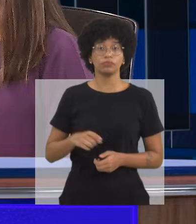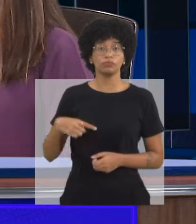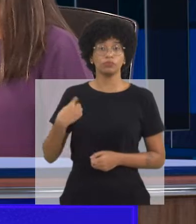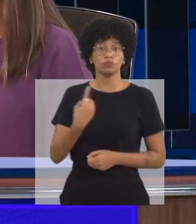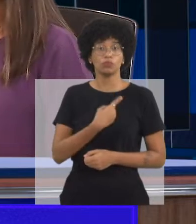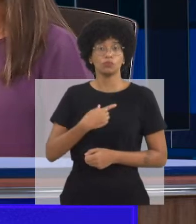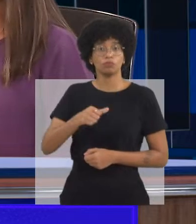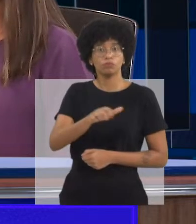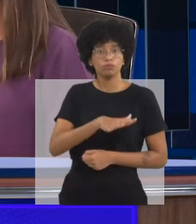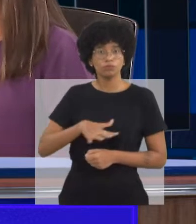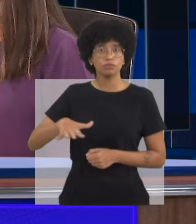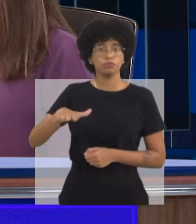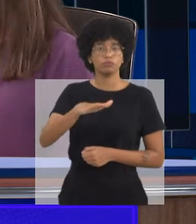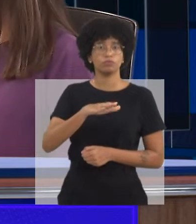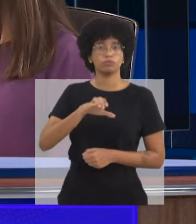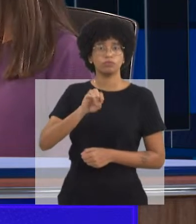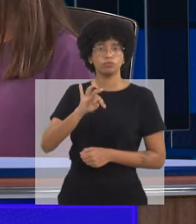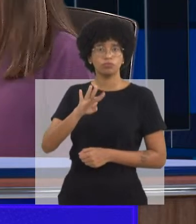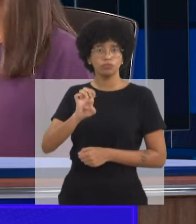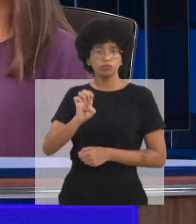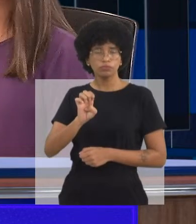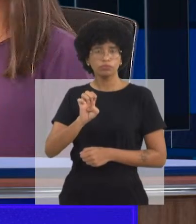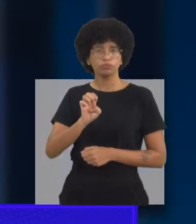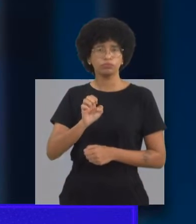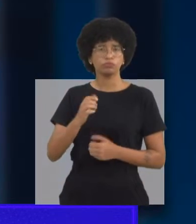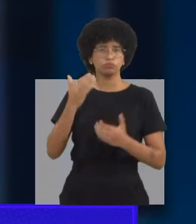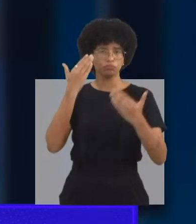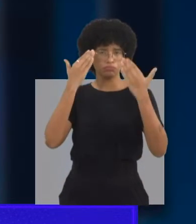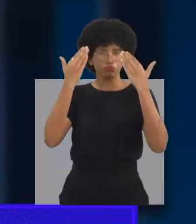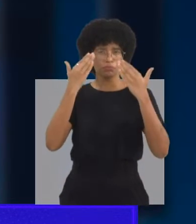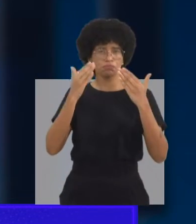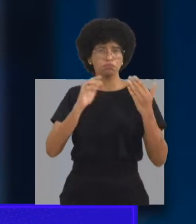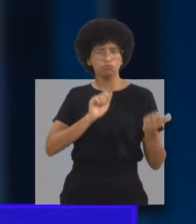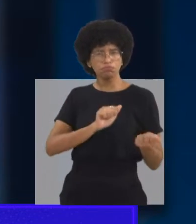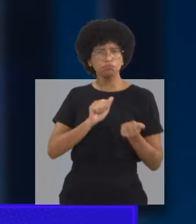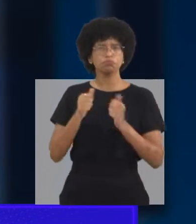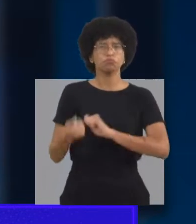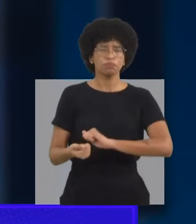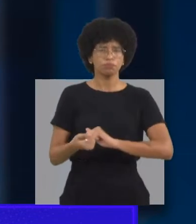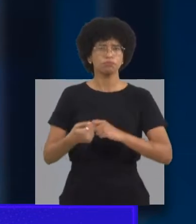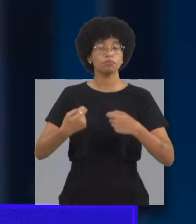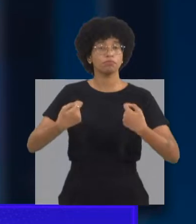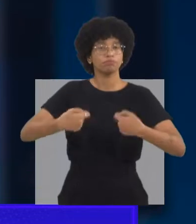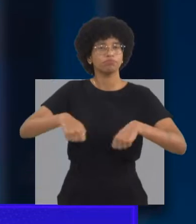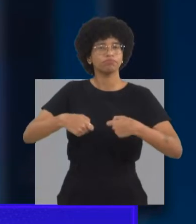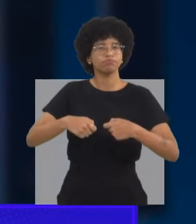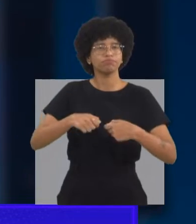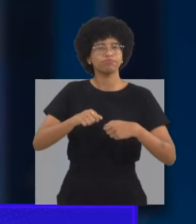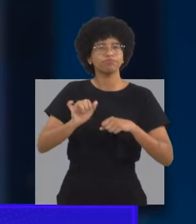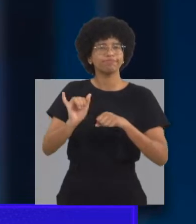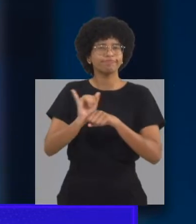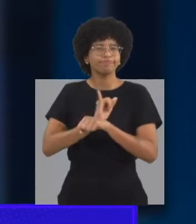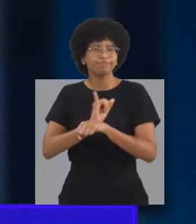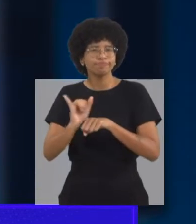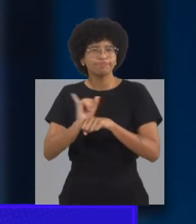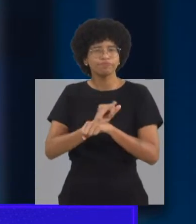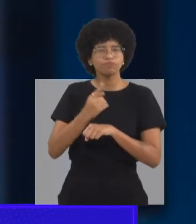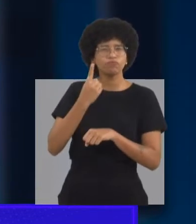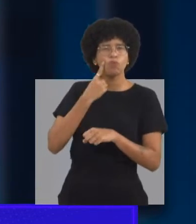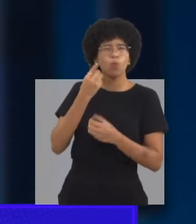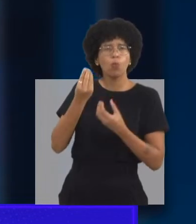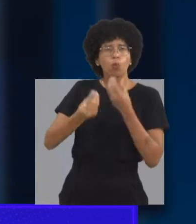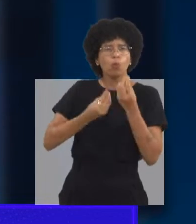Nosso espaço, o UET, Espaço Terapêutico Integrado, precisou rever algumas